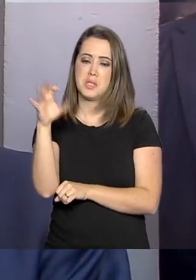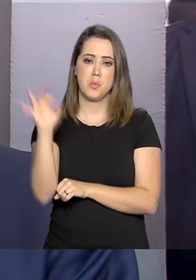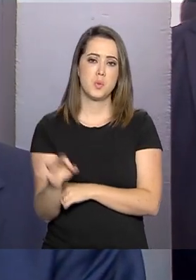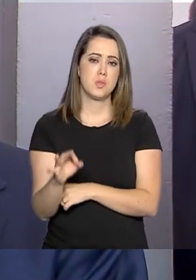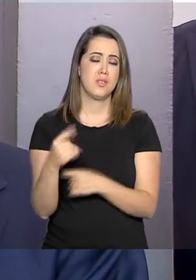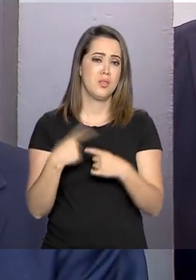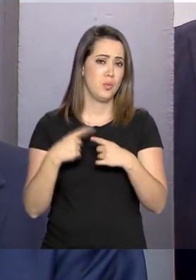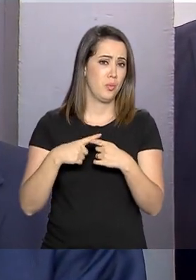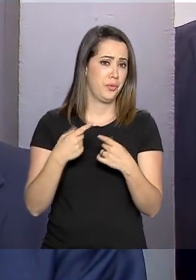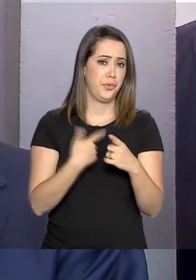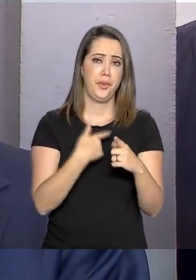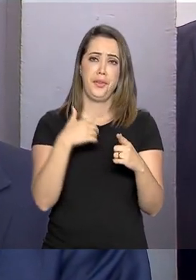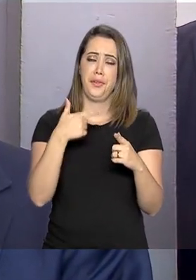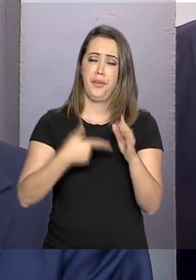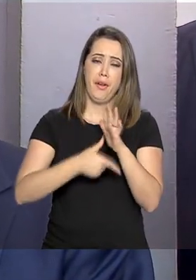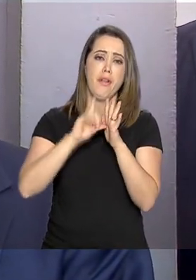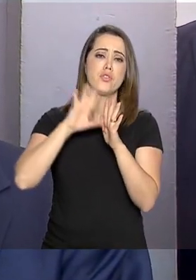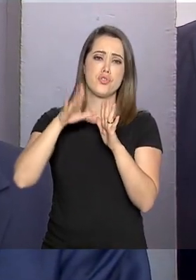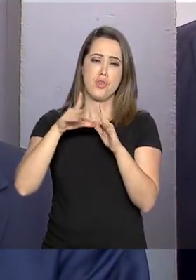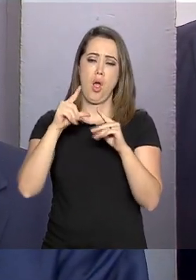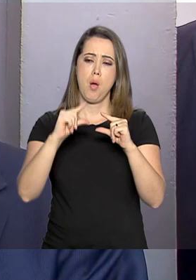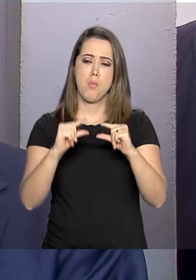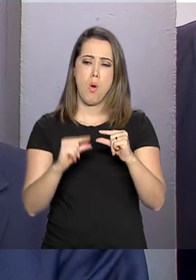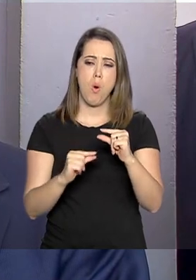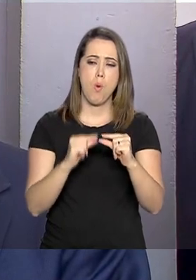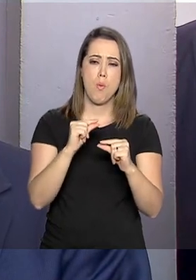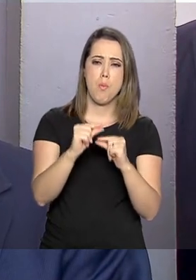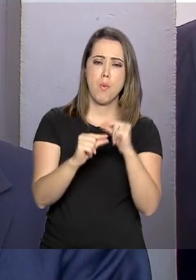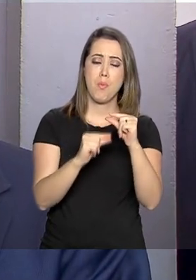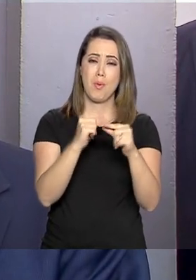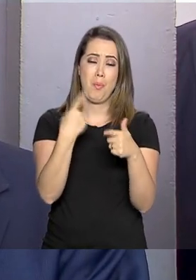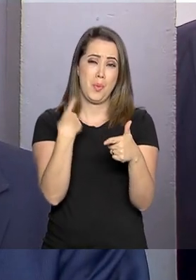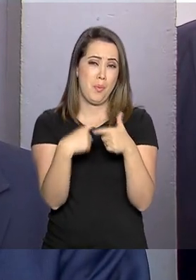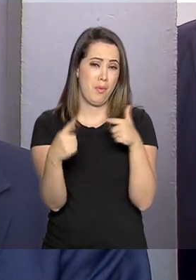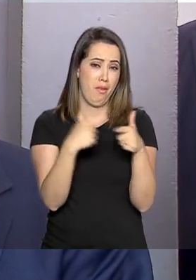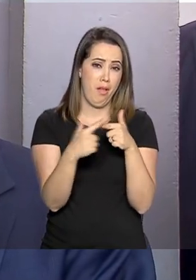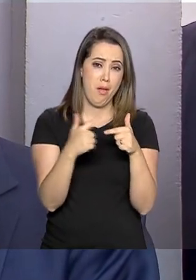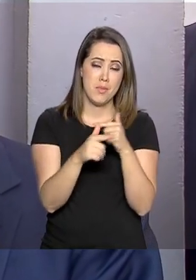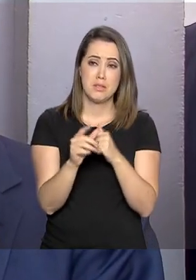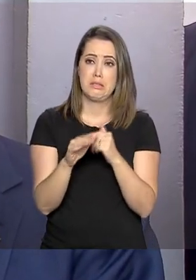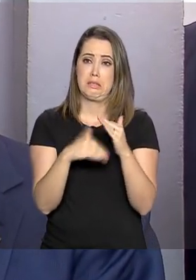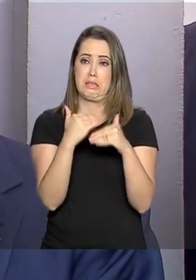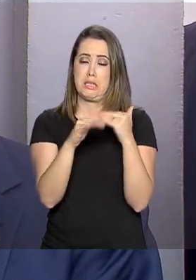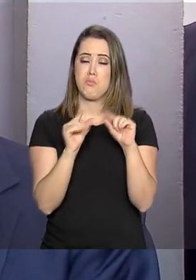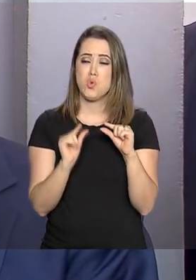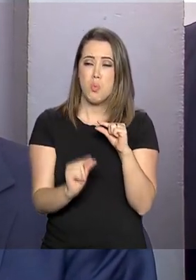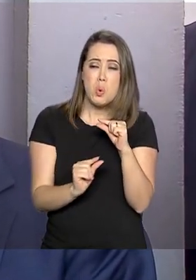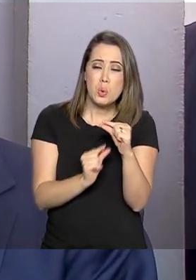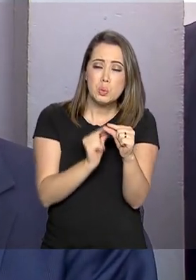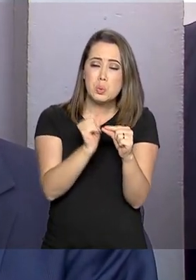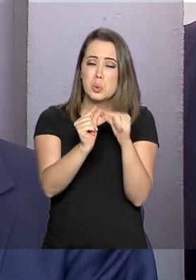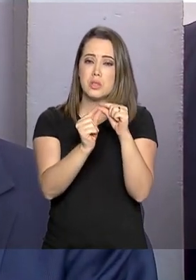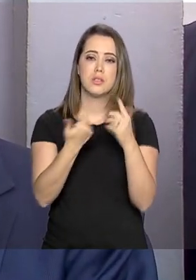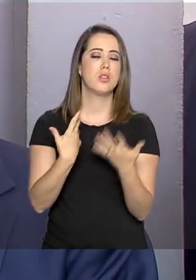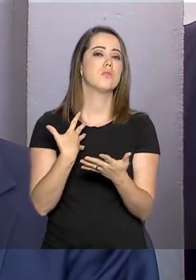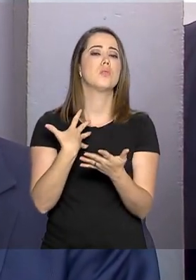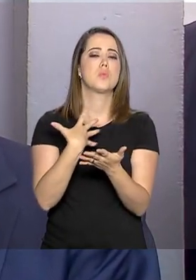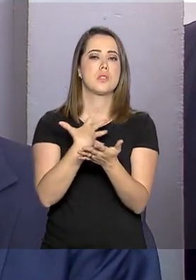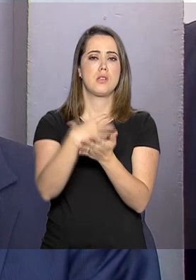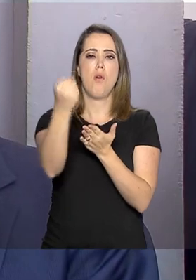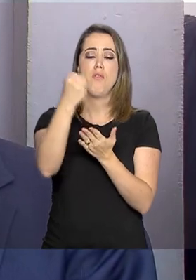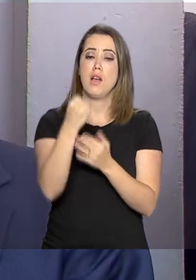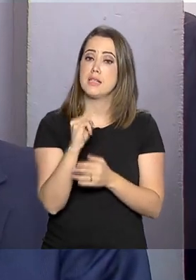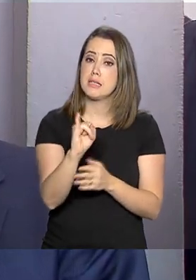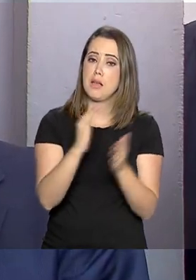desaceleração econômica. O Brasil está prisioneiro de uma armadilha de baixo crescimento e nós vamos escapar disso com as reformas.